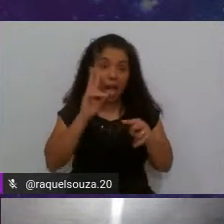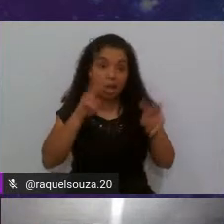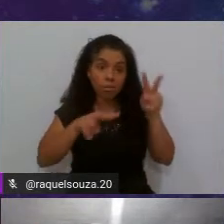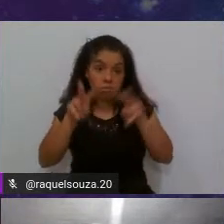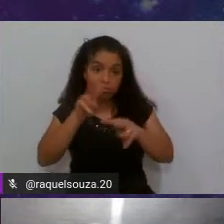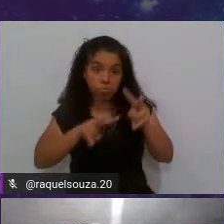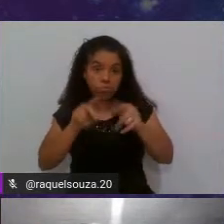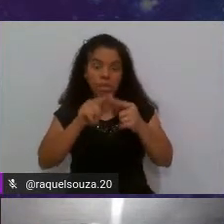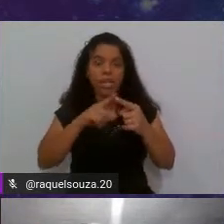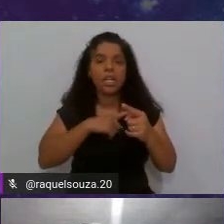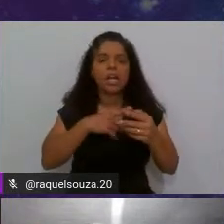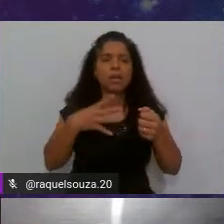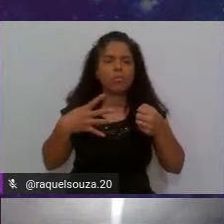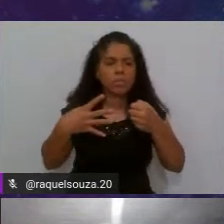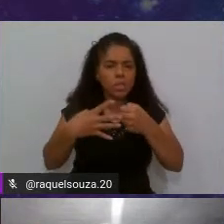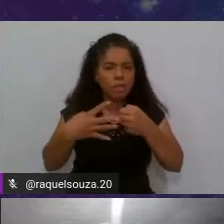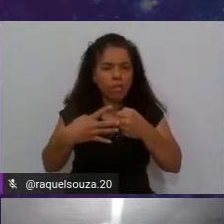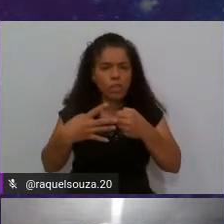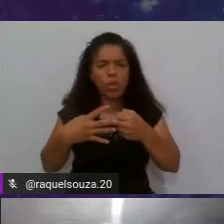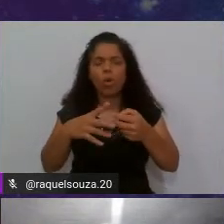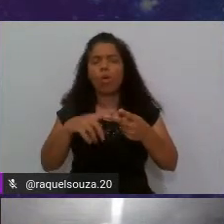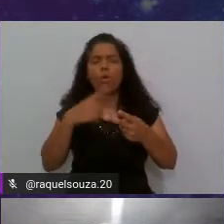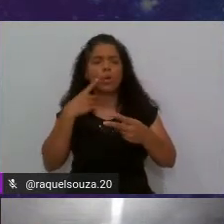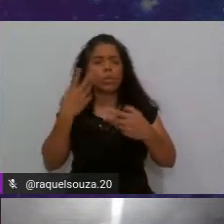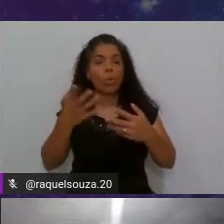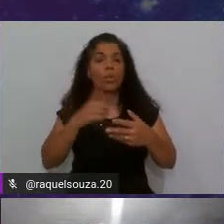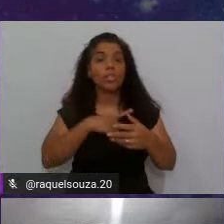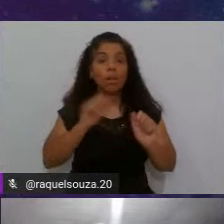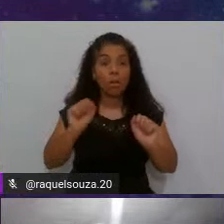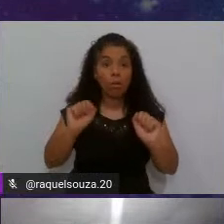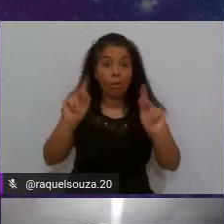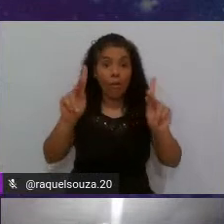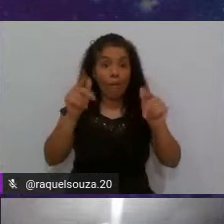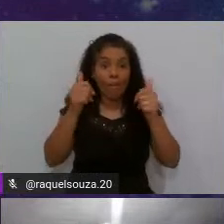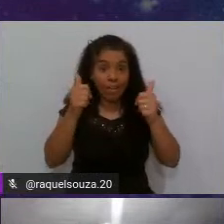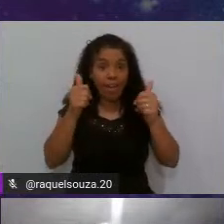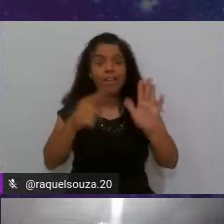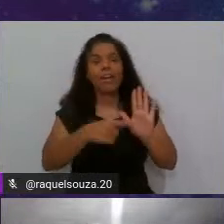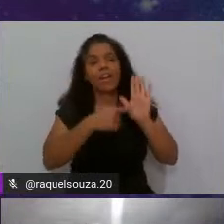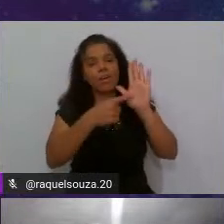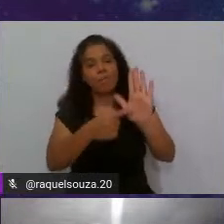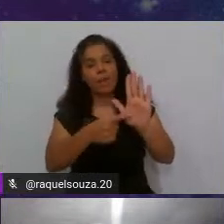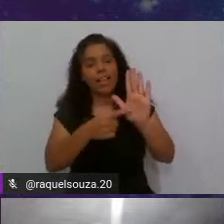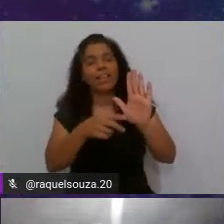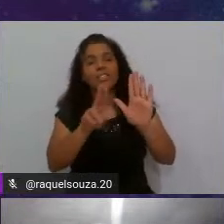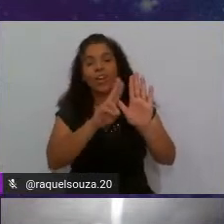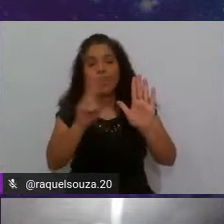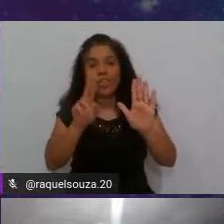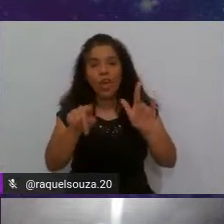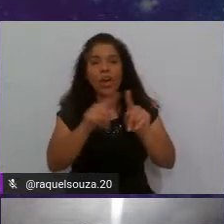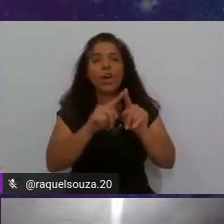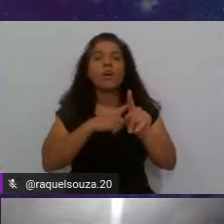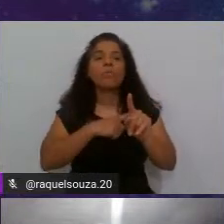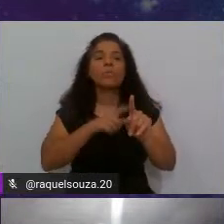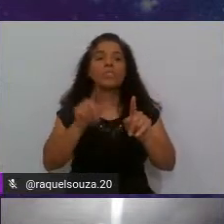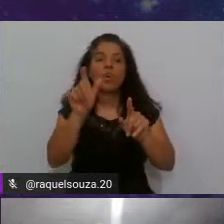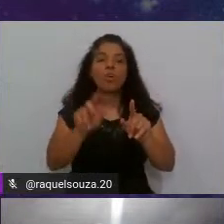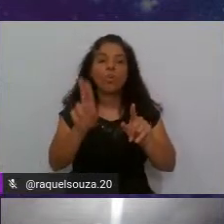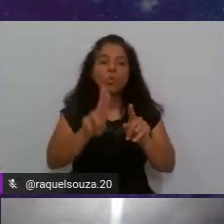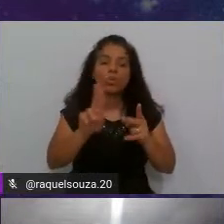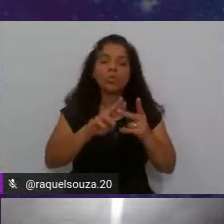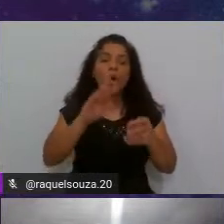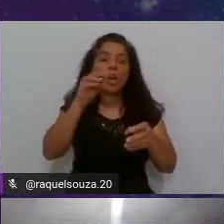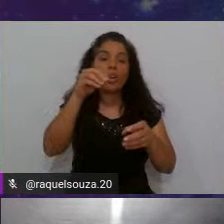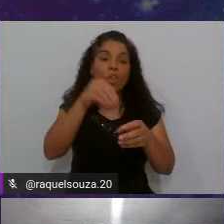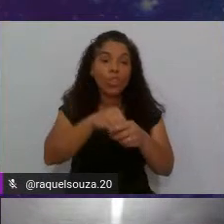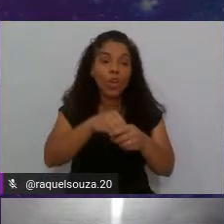servidores e aí quando tiver ok ali aparece o nome do seu usuário lá no sonar